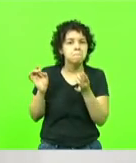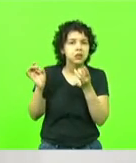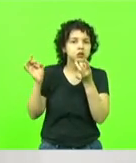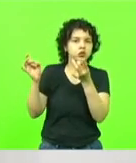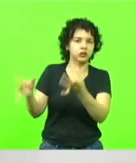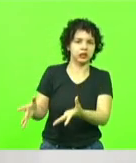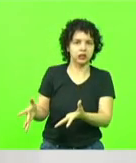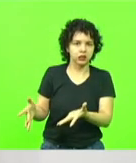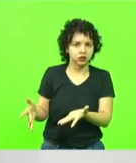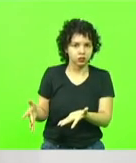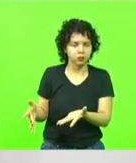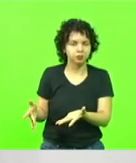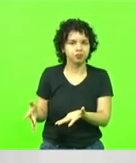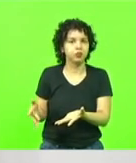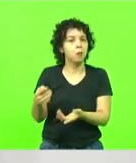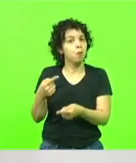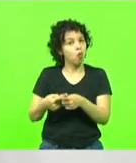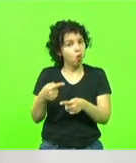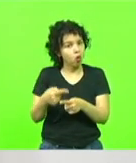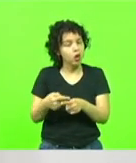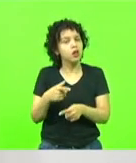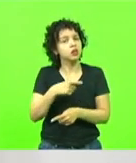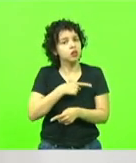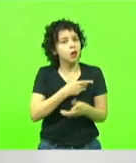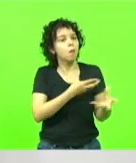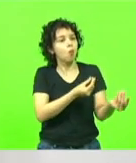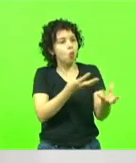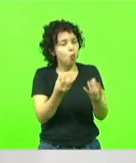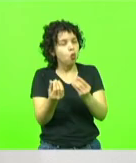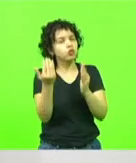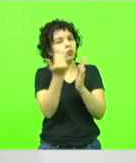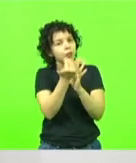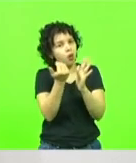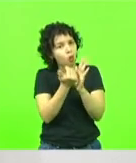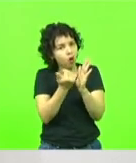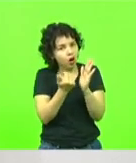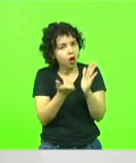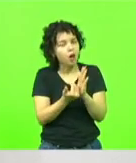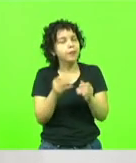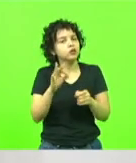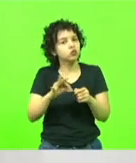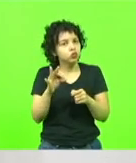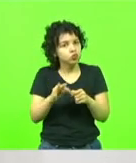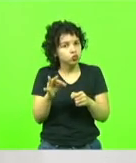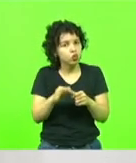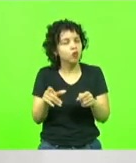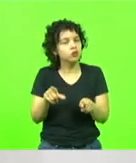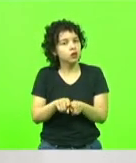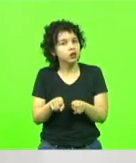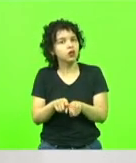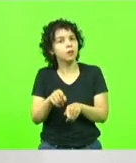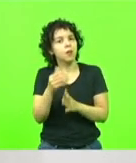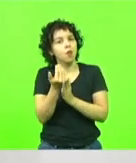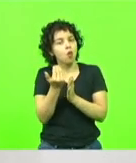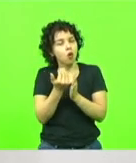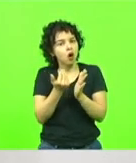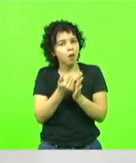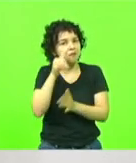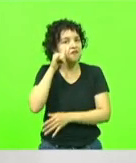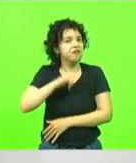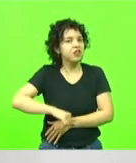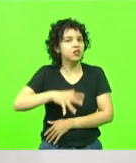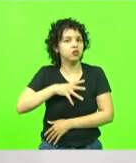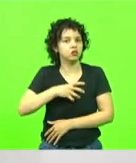pois existem vários programas institucionais, inclusive o Programa de Prevenção ao Suicídio, que a gente